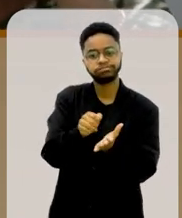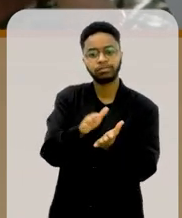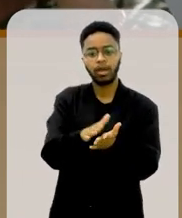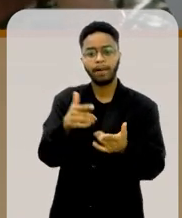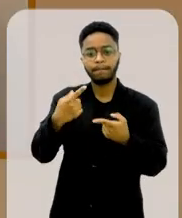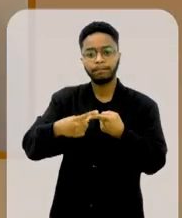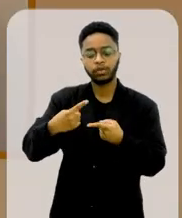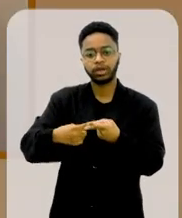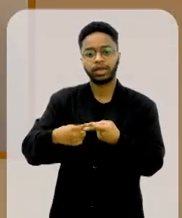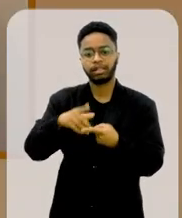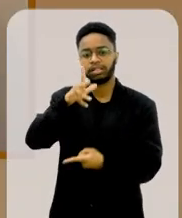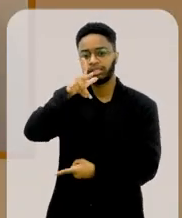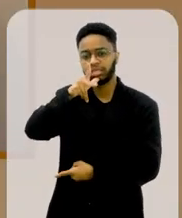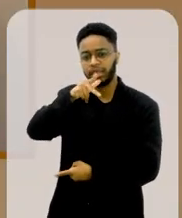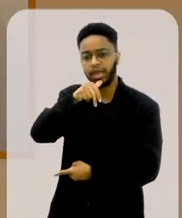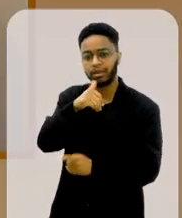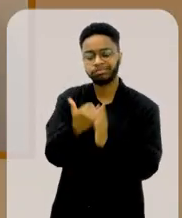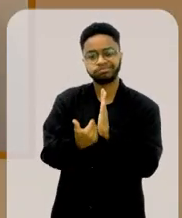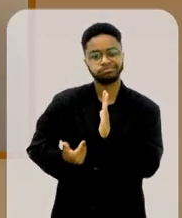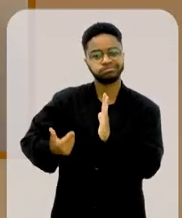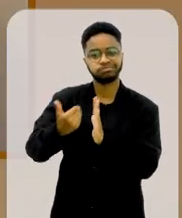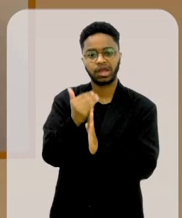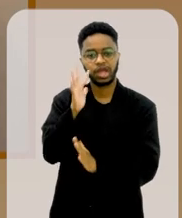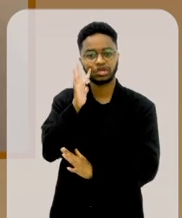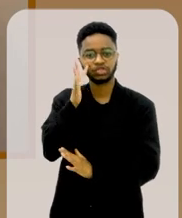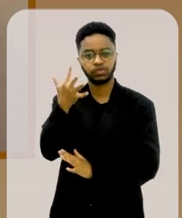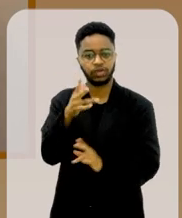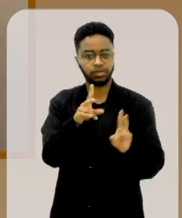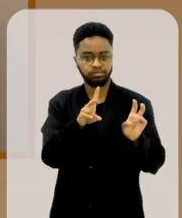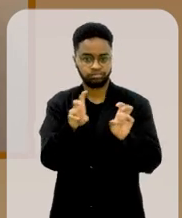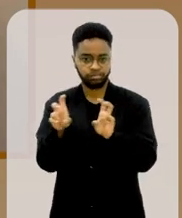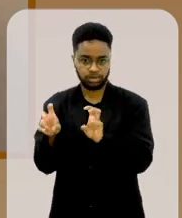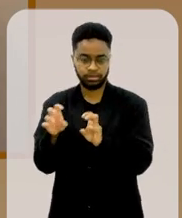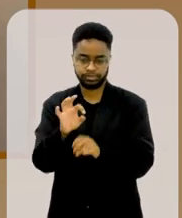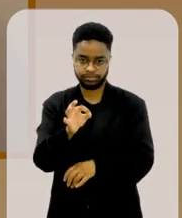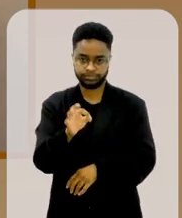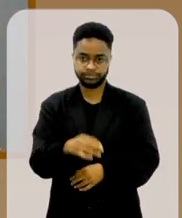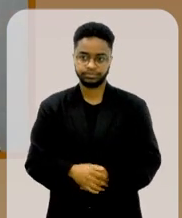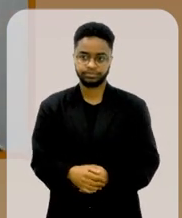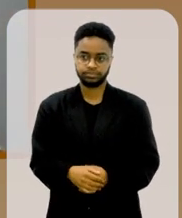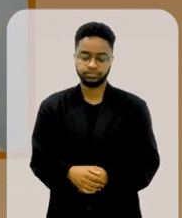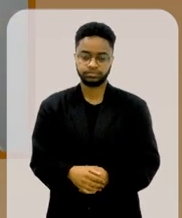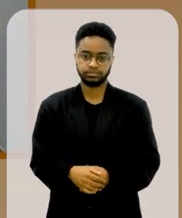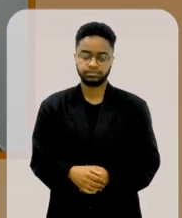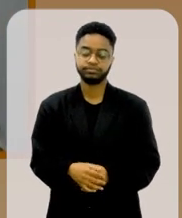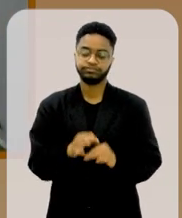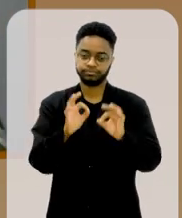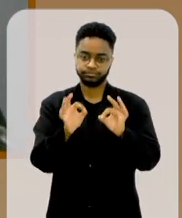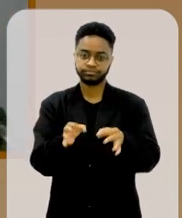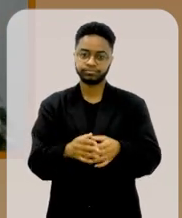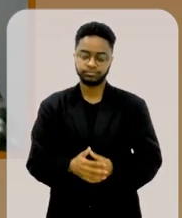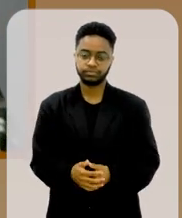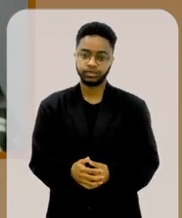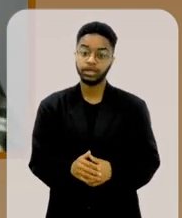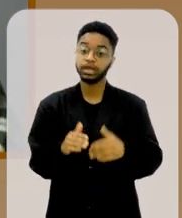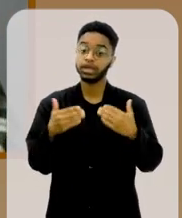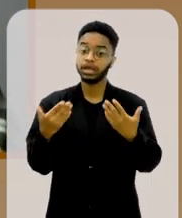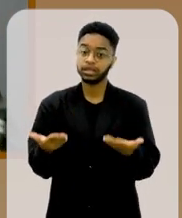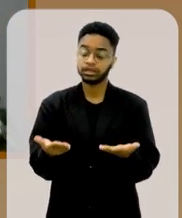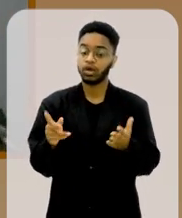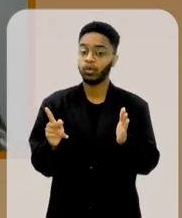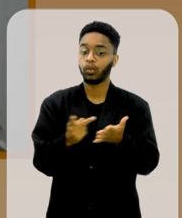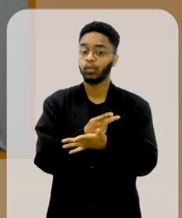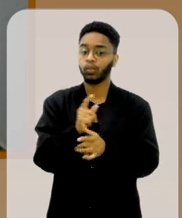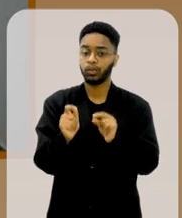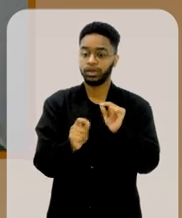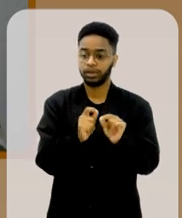causa justamente dessa demora em resolver essa situação, né? É. Então, o que é que